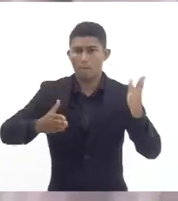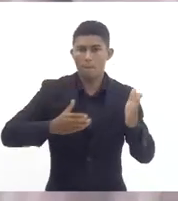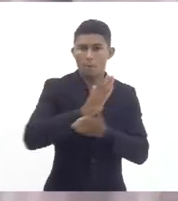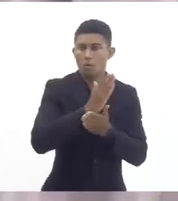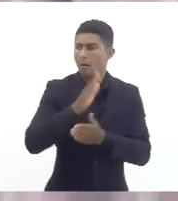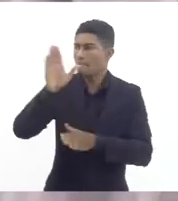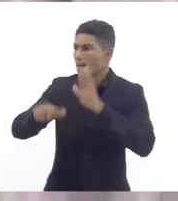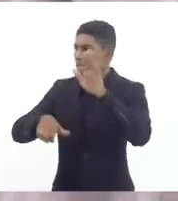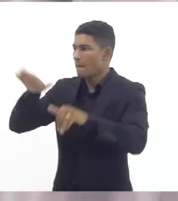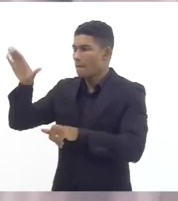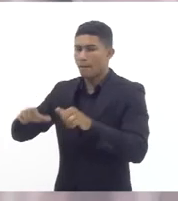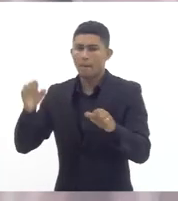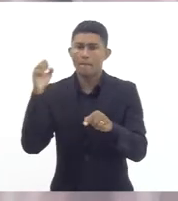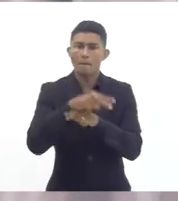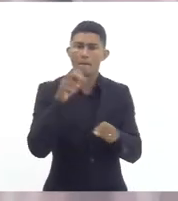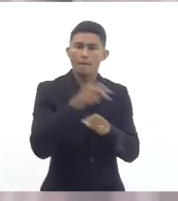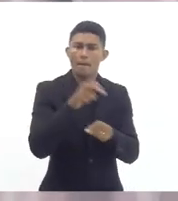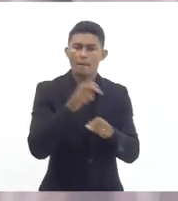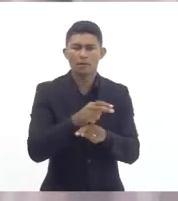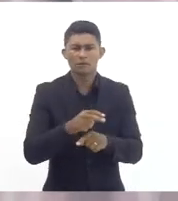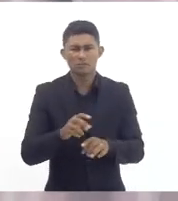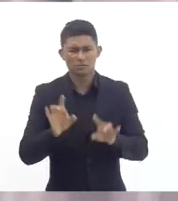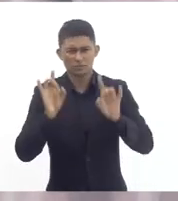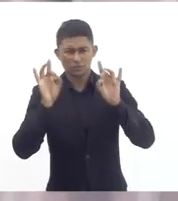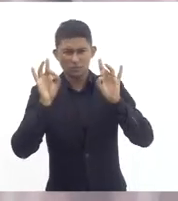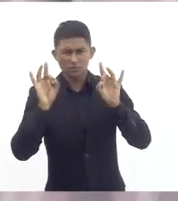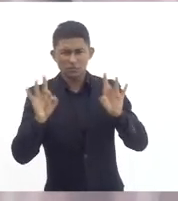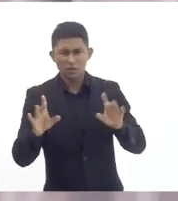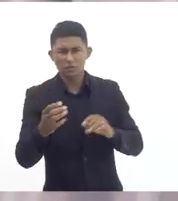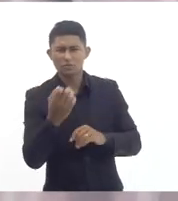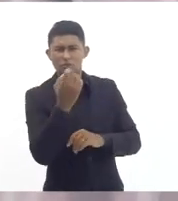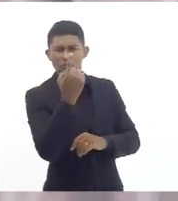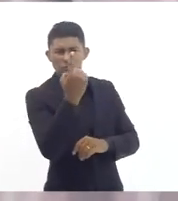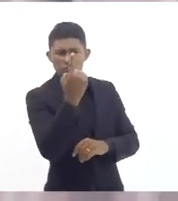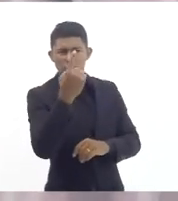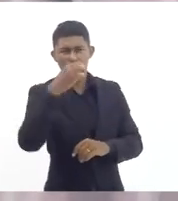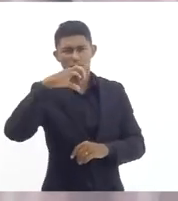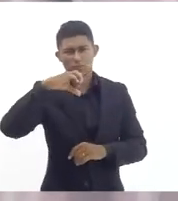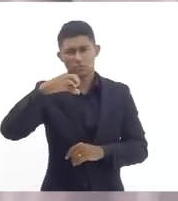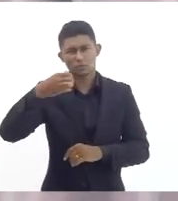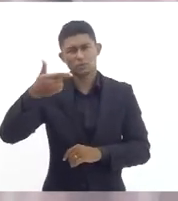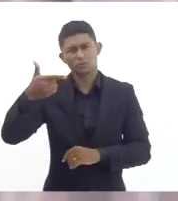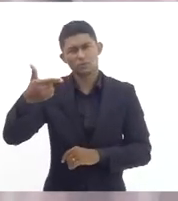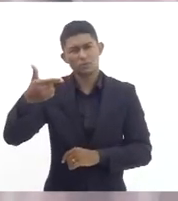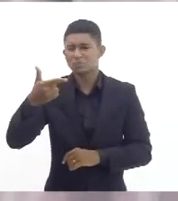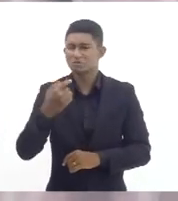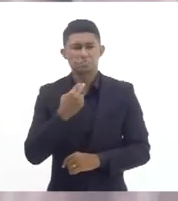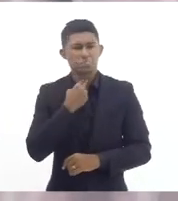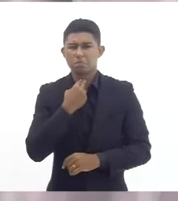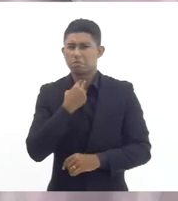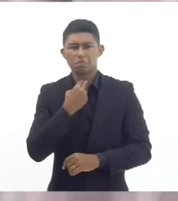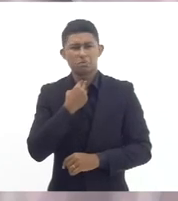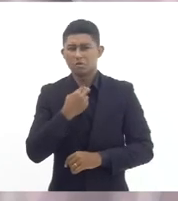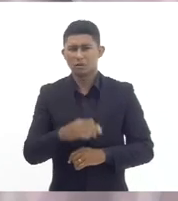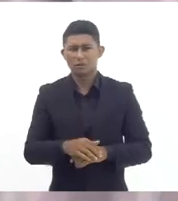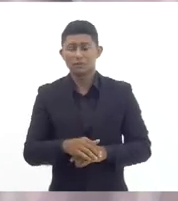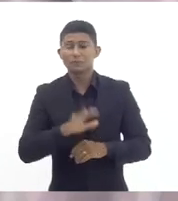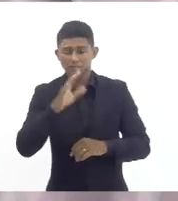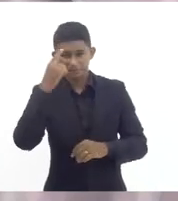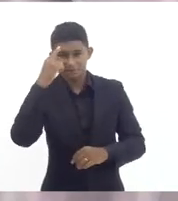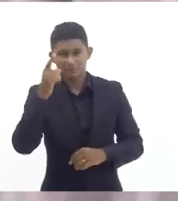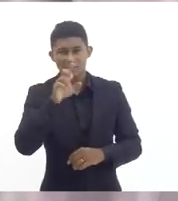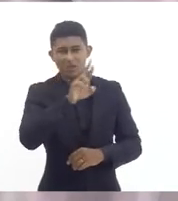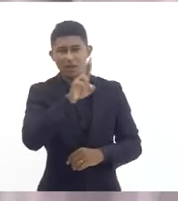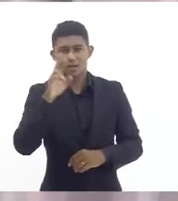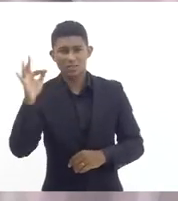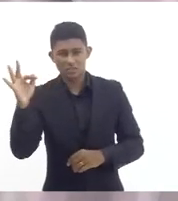menos não dá para sair nesse 192 quando a gente já tem no regime a previsão de contratar no mínimo 600 mas aí antes de passar para a defensoria e para o MP